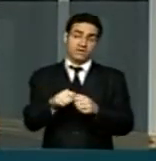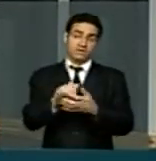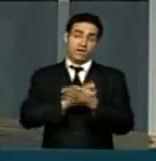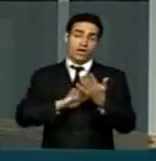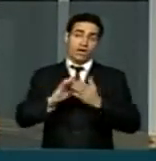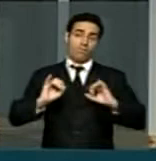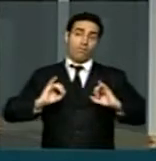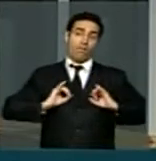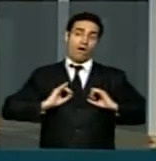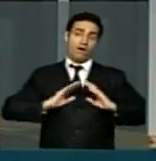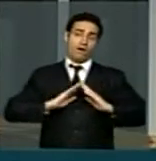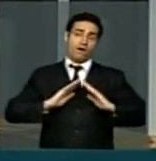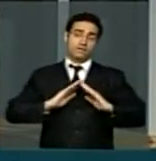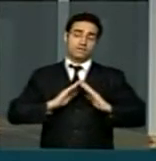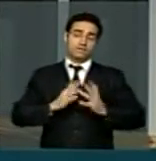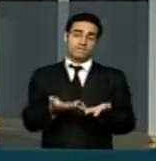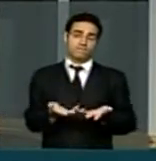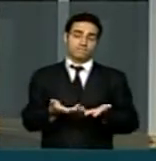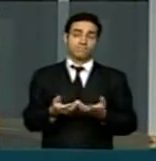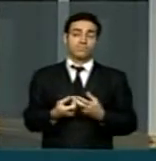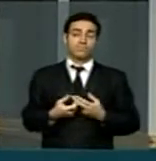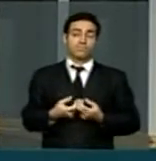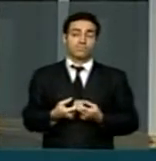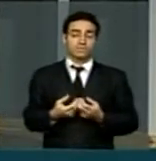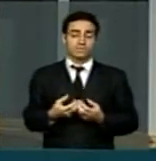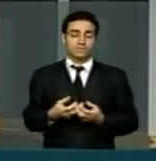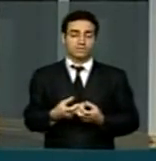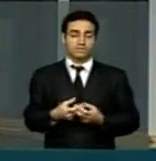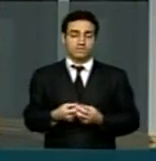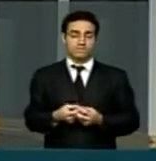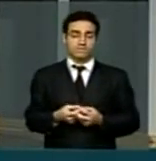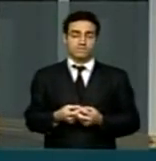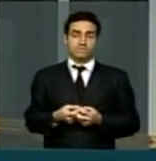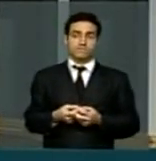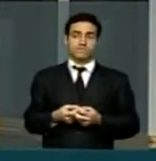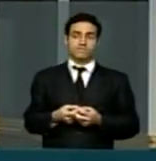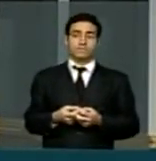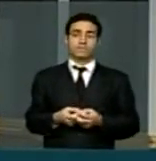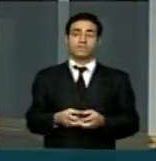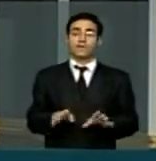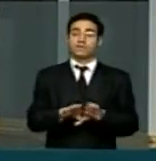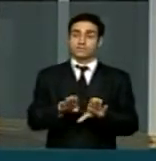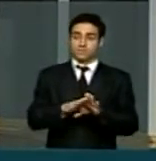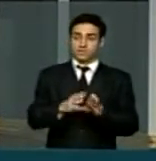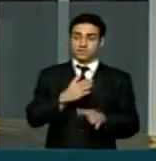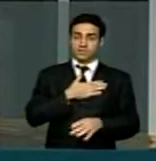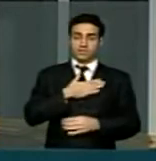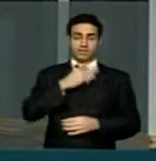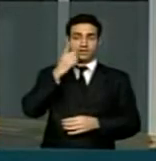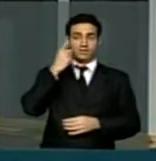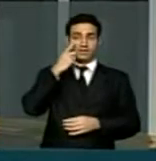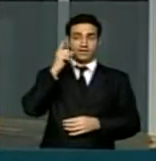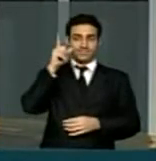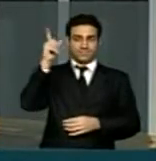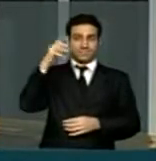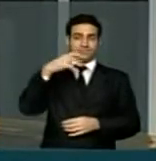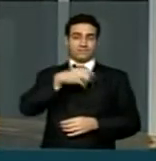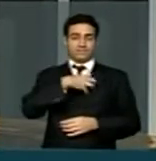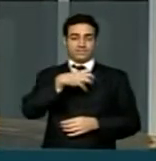E aí eu vejo em outros lados, meu querido deputado da Bahia,